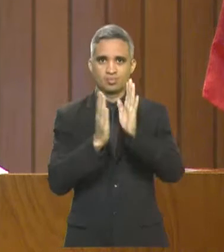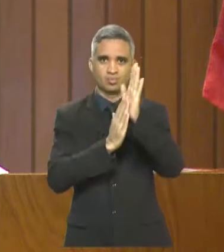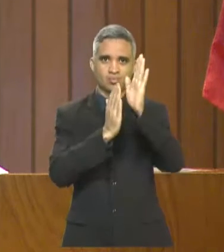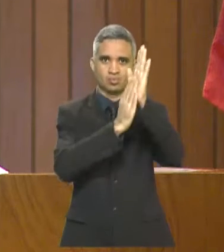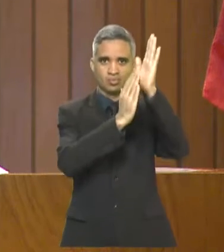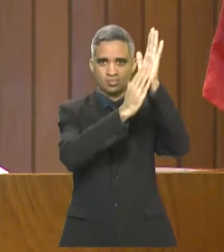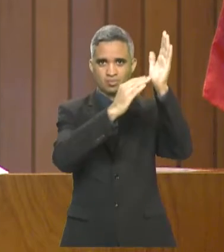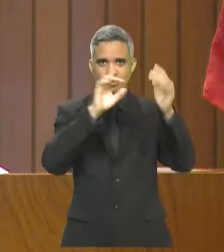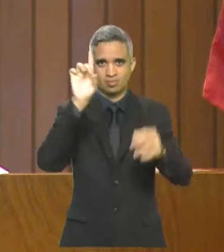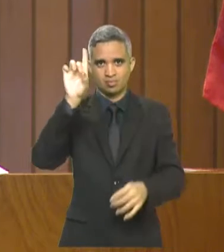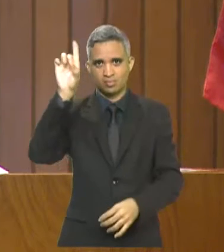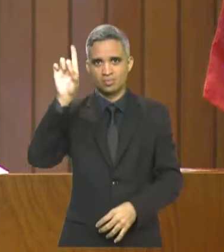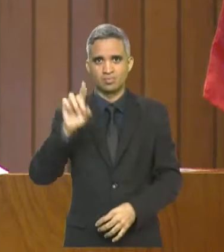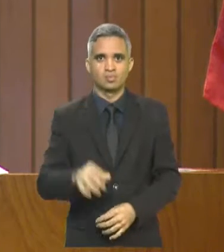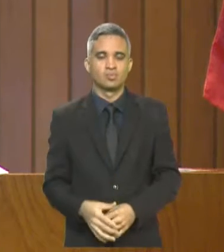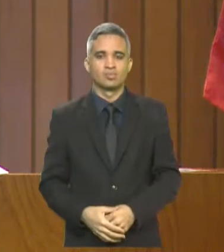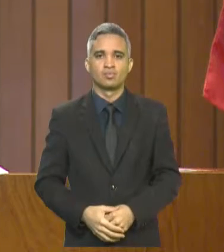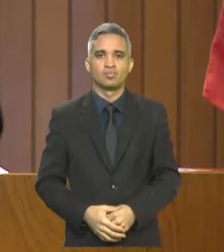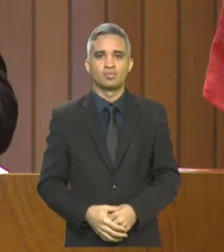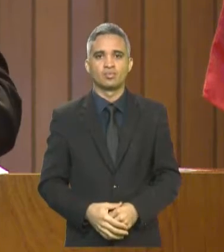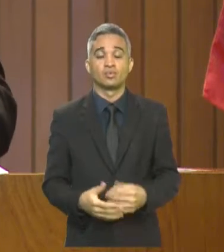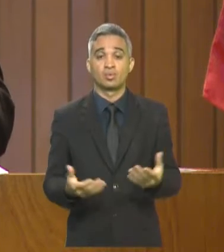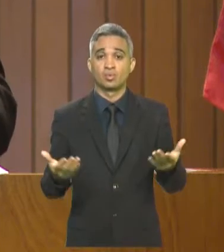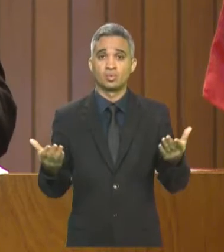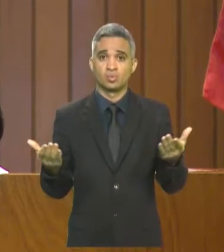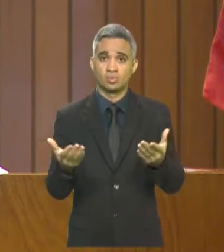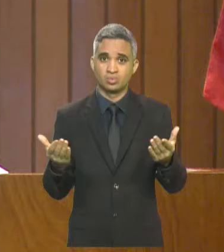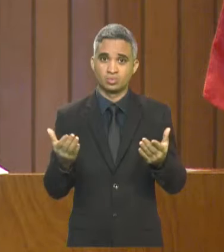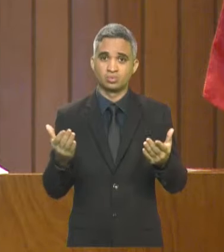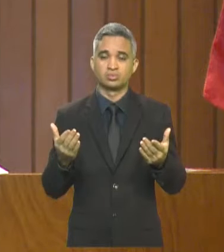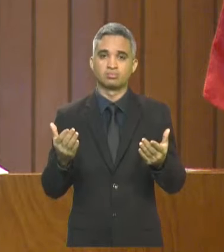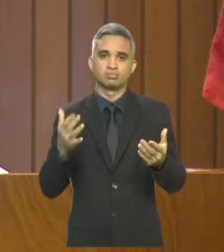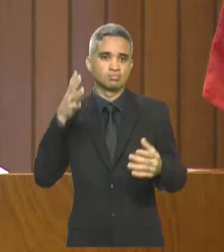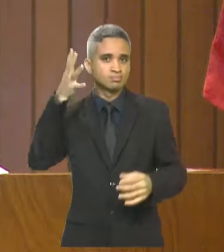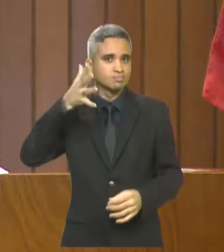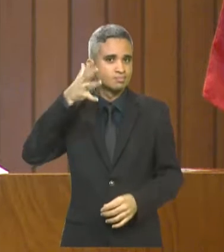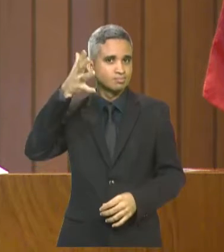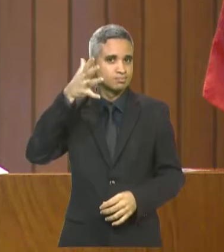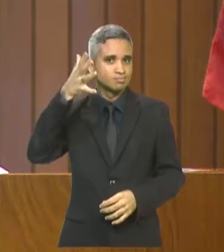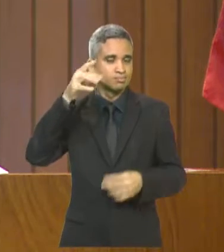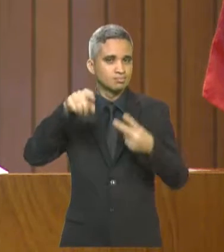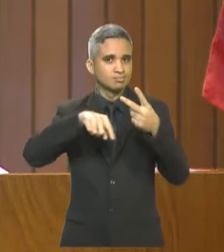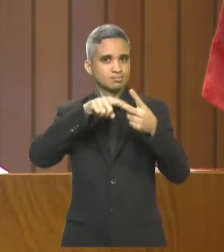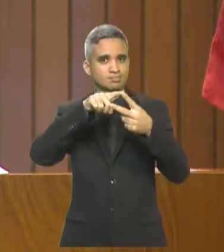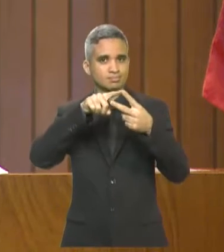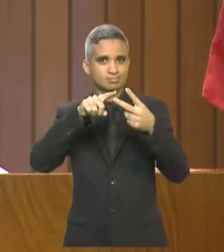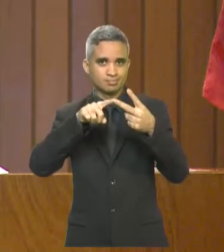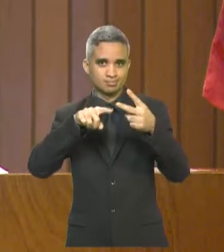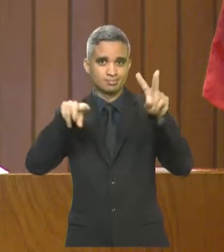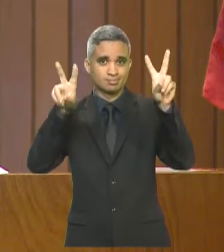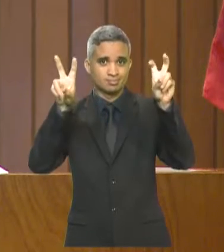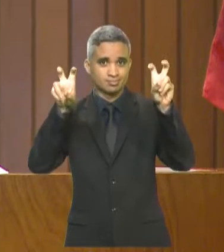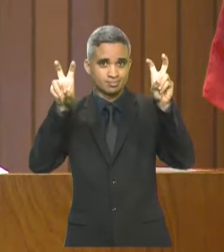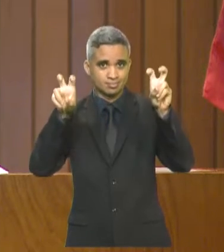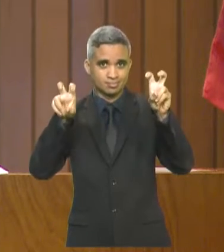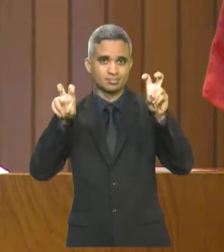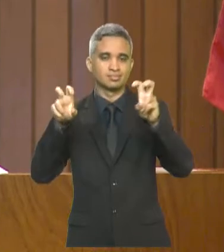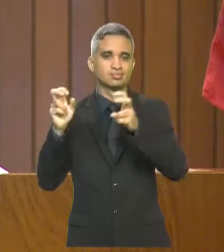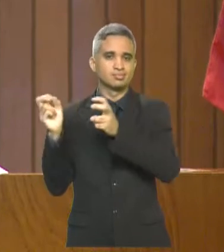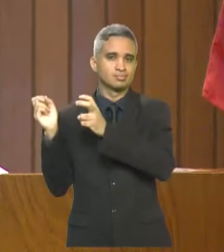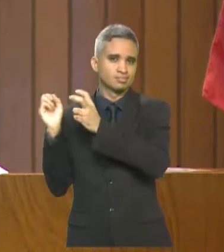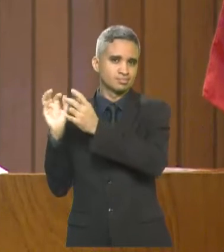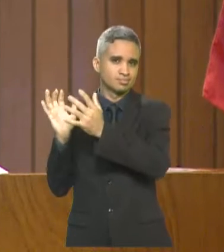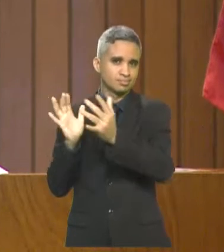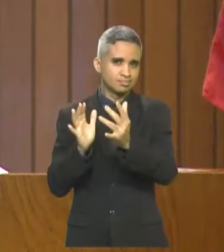Trago à tribuna Assembleia dois assuntos recorrentes nas últimas duas semanas, de